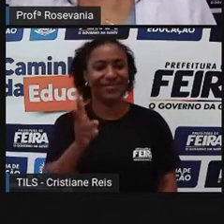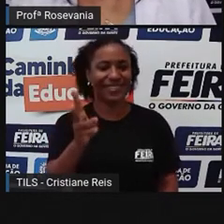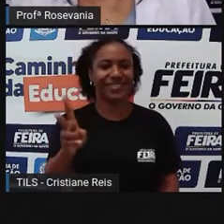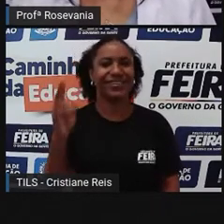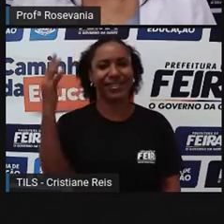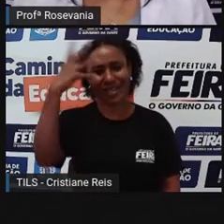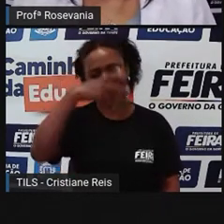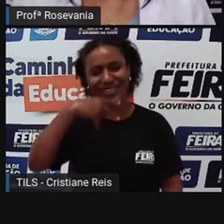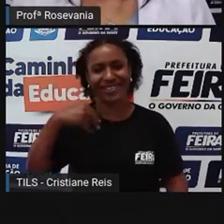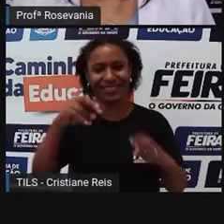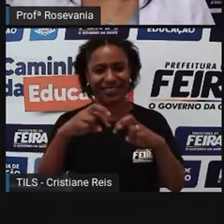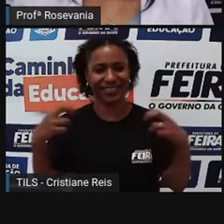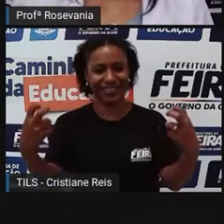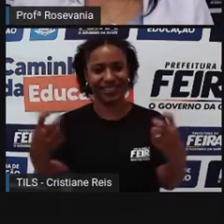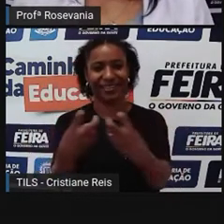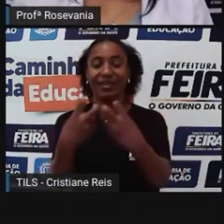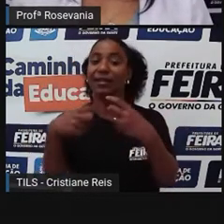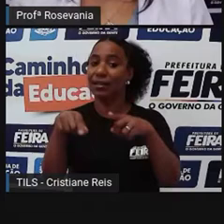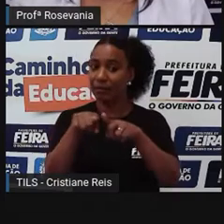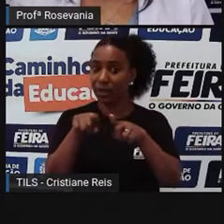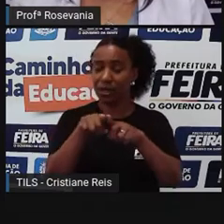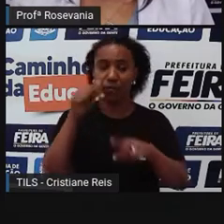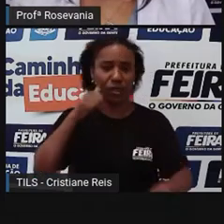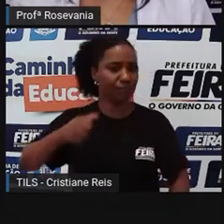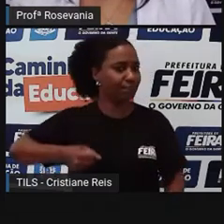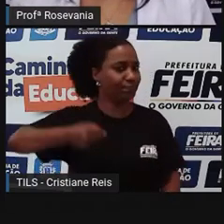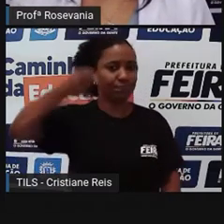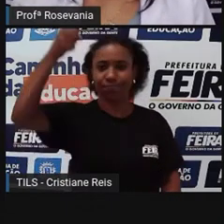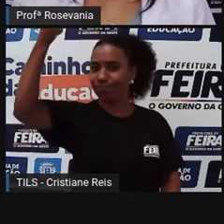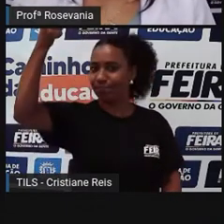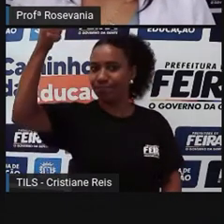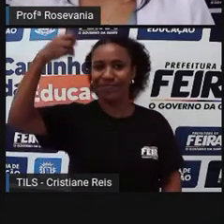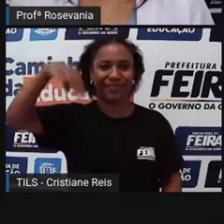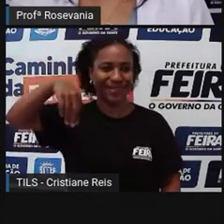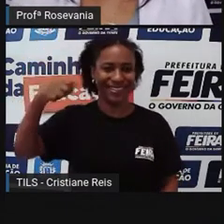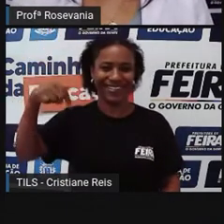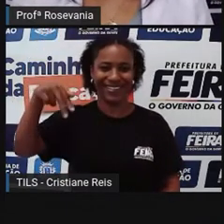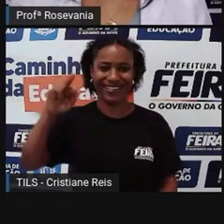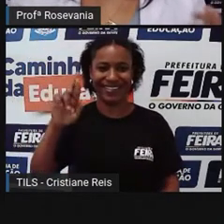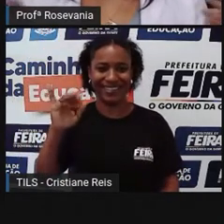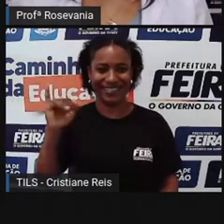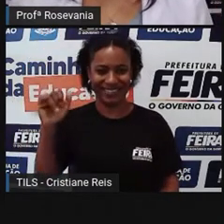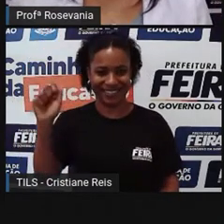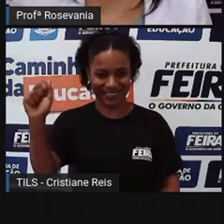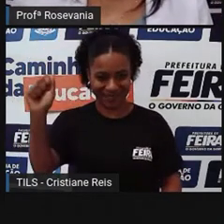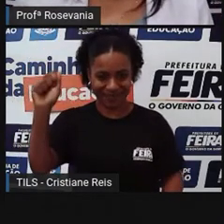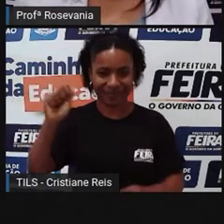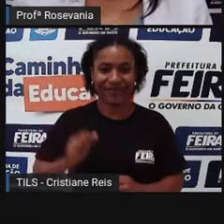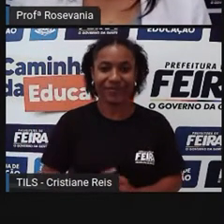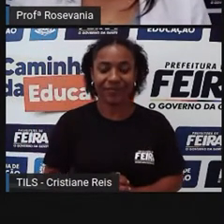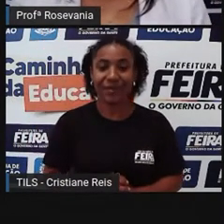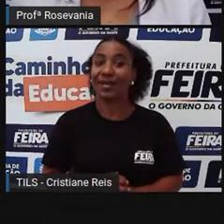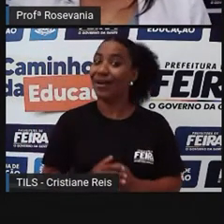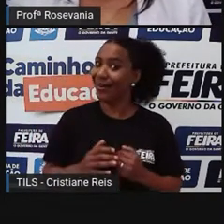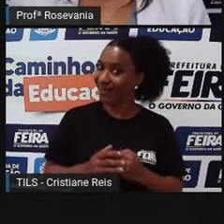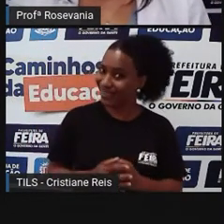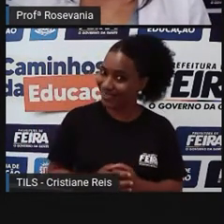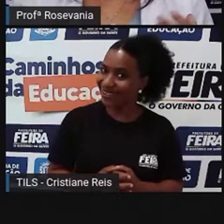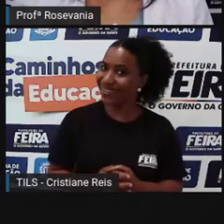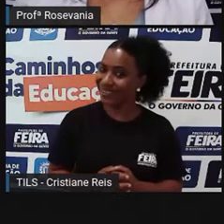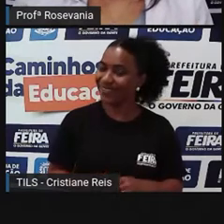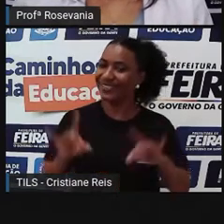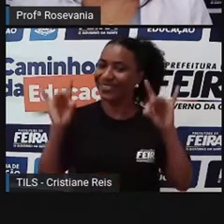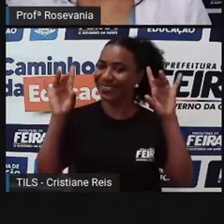é em homenagem também, né? A nossa heroína, Maria Quitéria. Bom, então vamos começar, já que a gente tá falando em